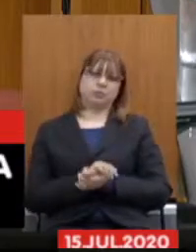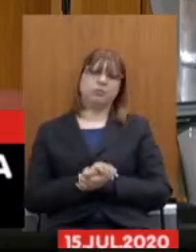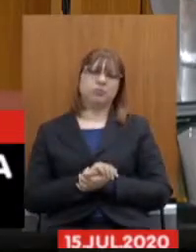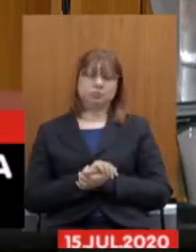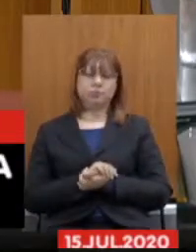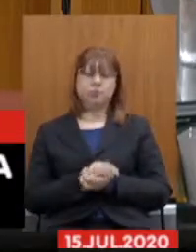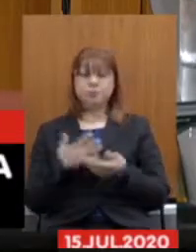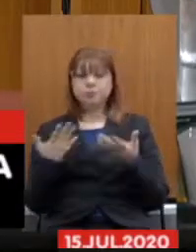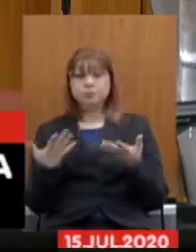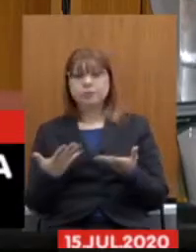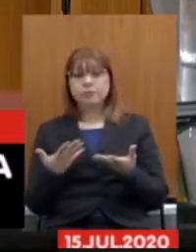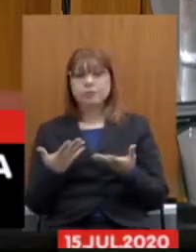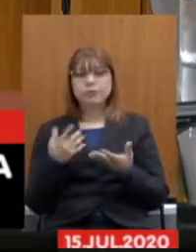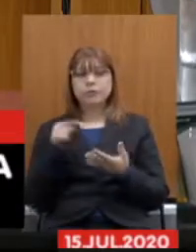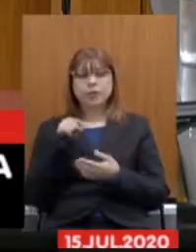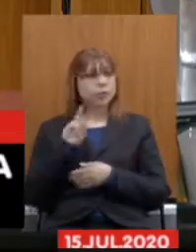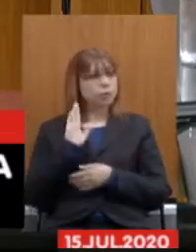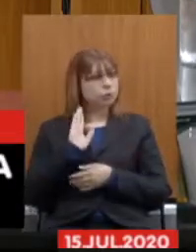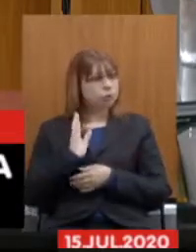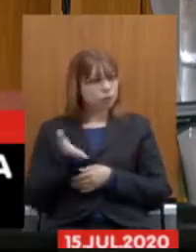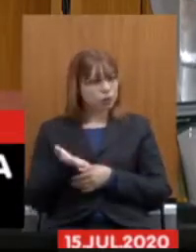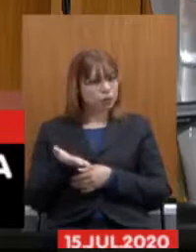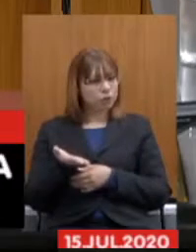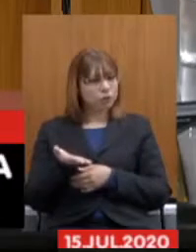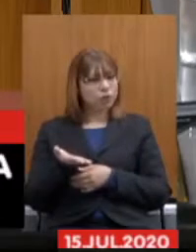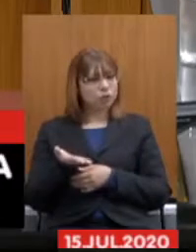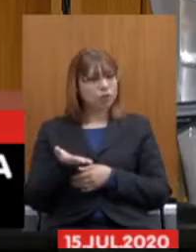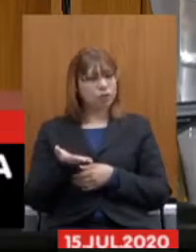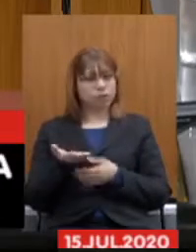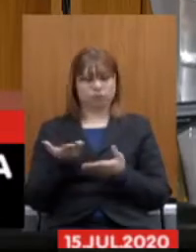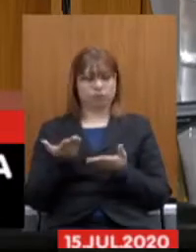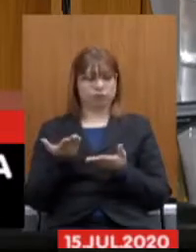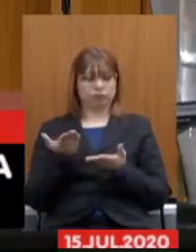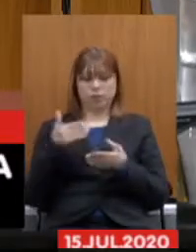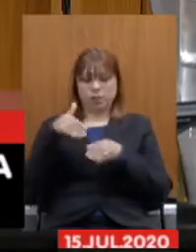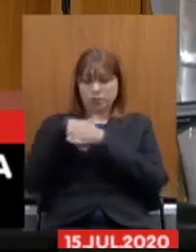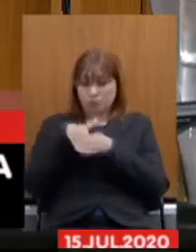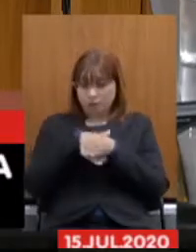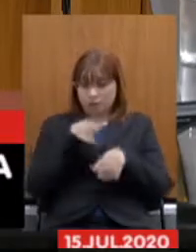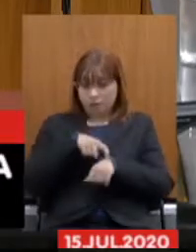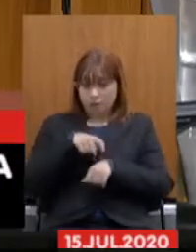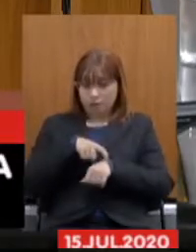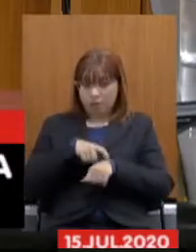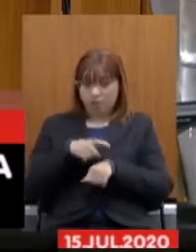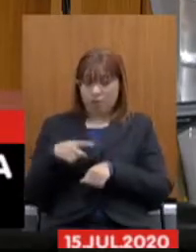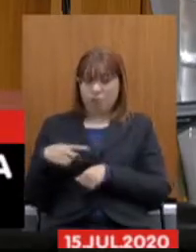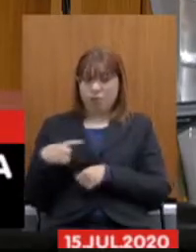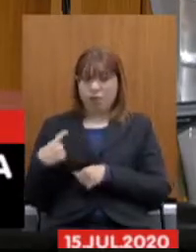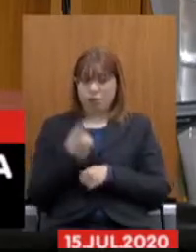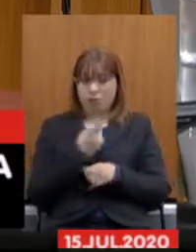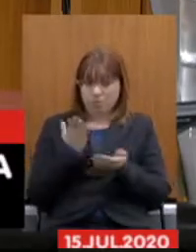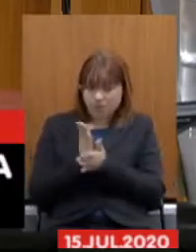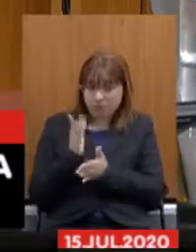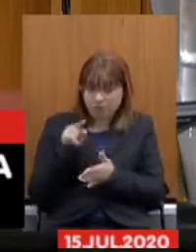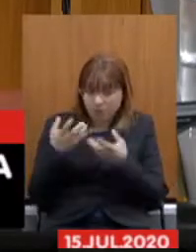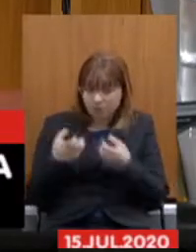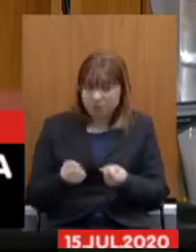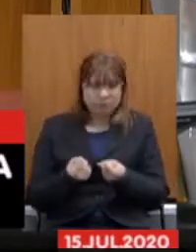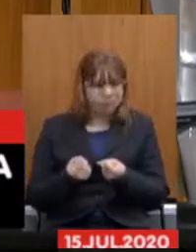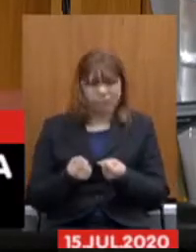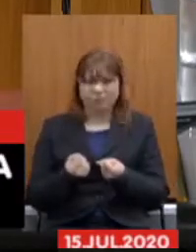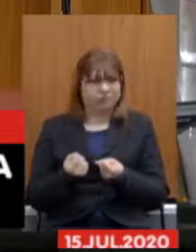e essa visão ela foi aprovada nas urnas eu acho que não não foi dito de forma clara que eu ia